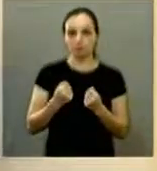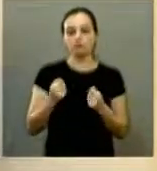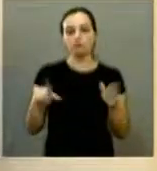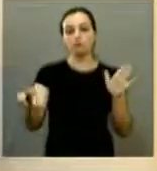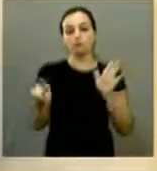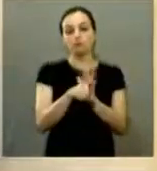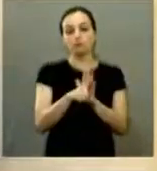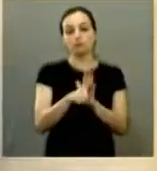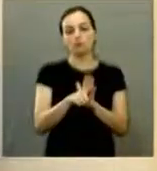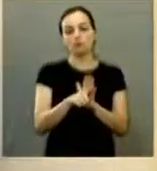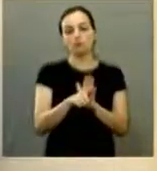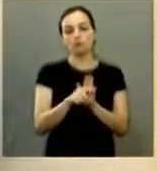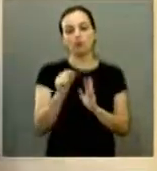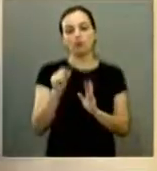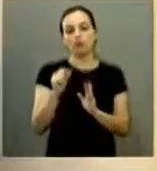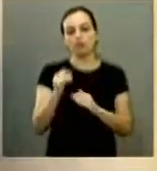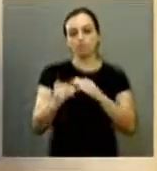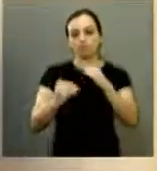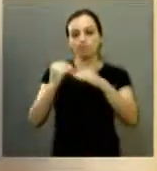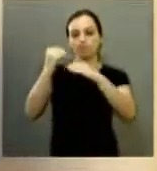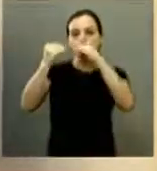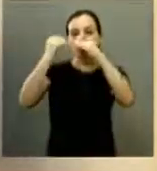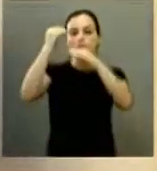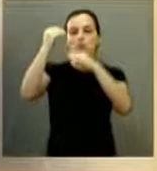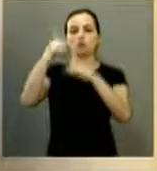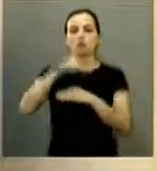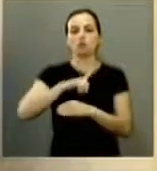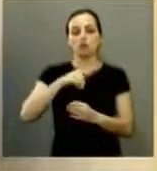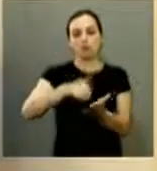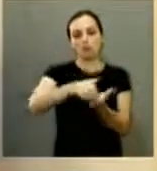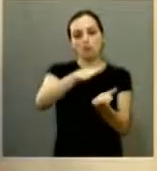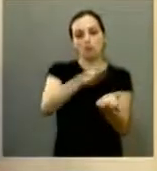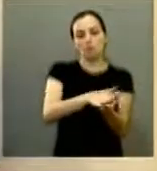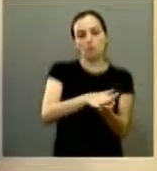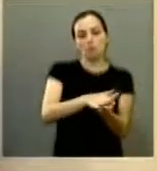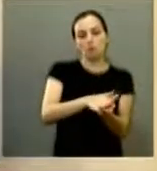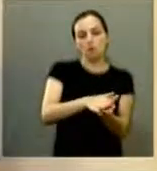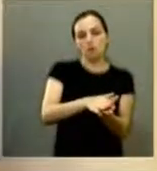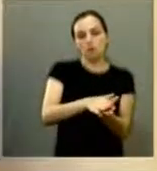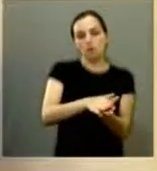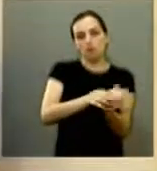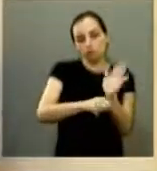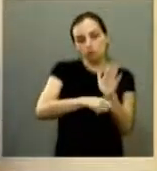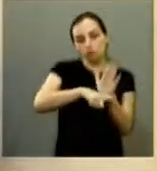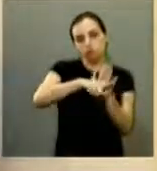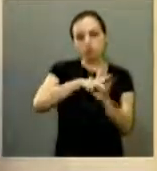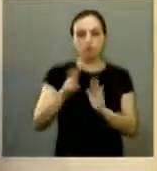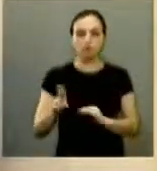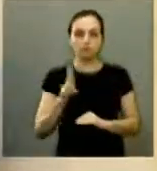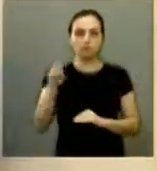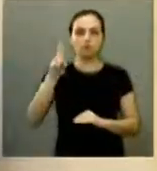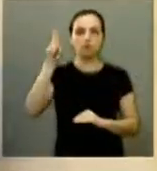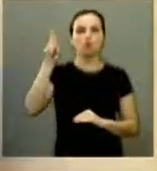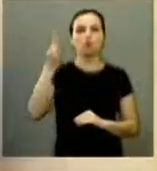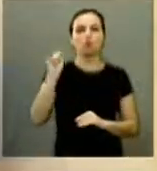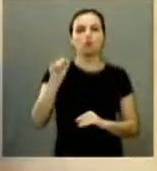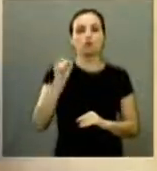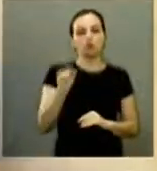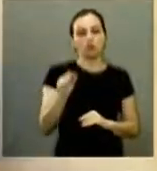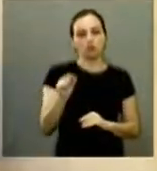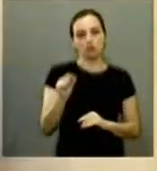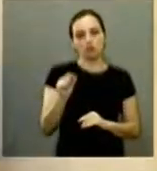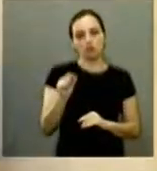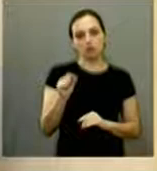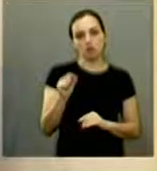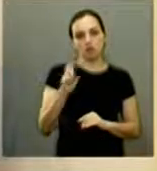lei ela já avança num aspecto aqui que é você ter uma multa mais pesada o Boi estava falando para a gente ali que nesses casos gravíssimos